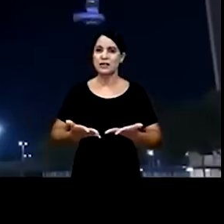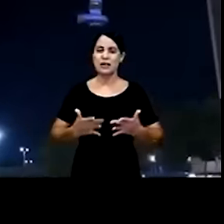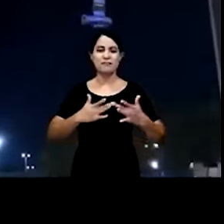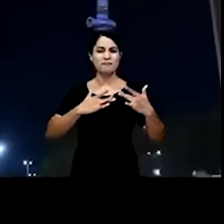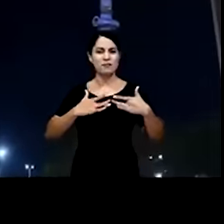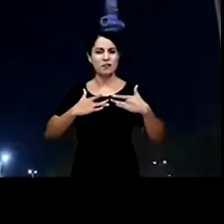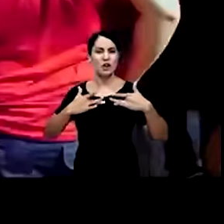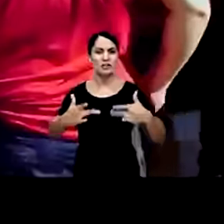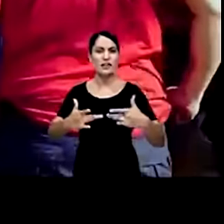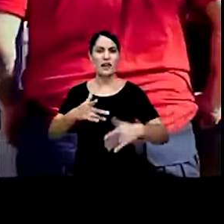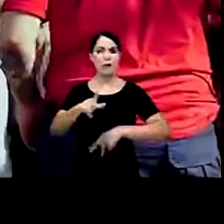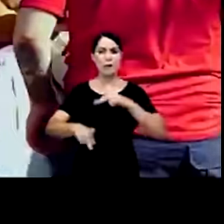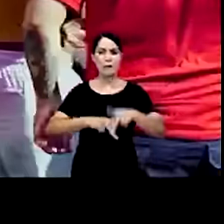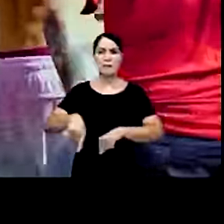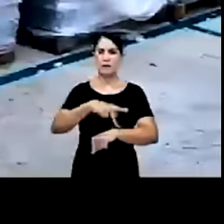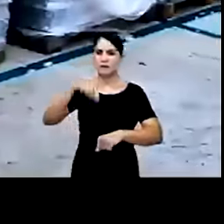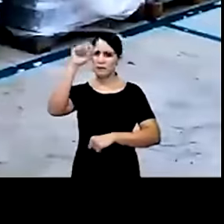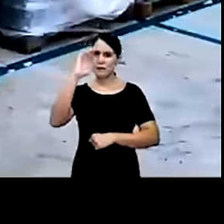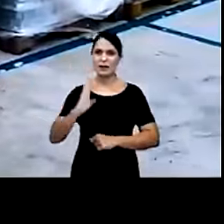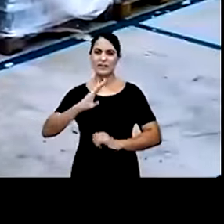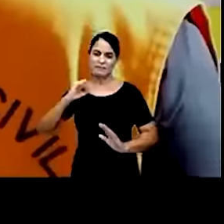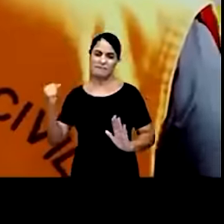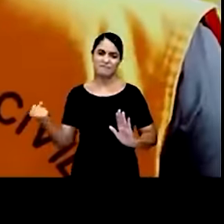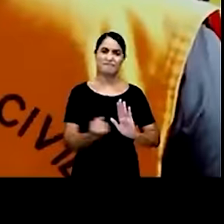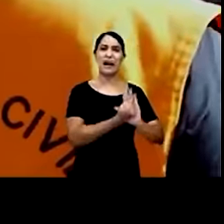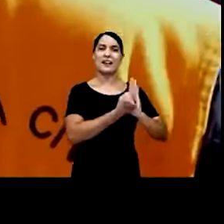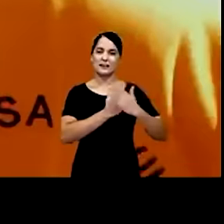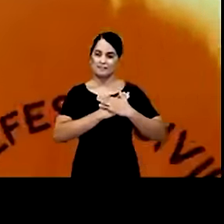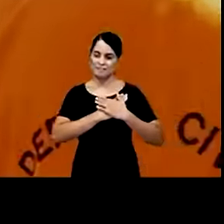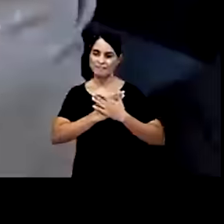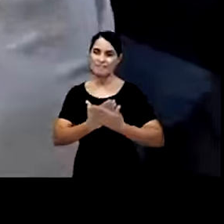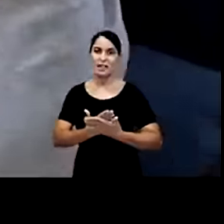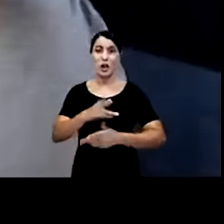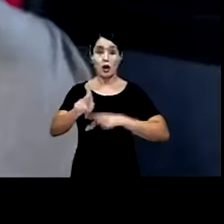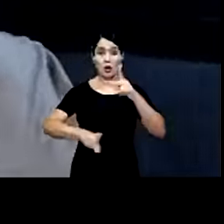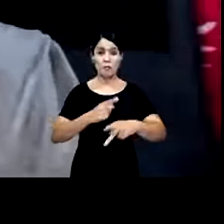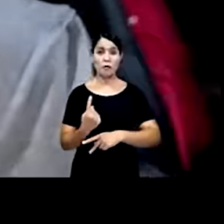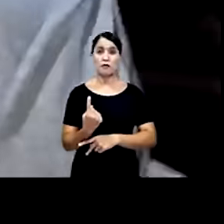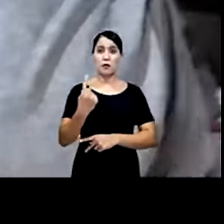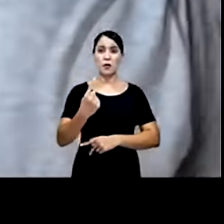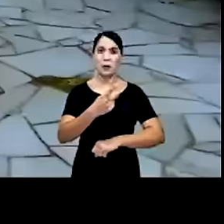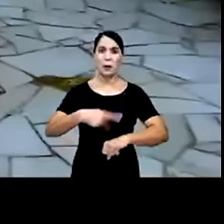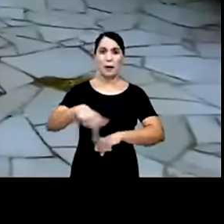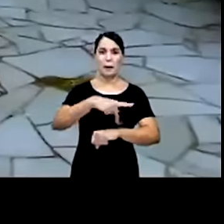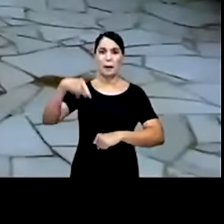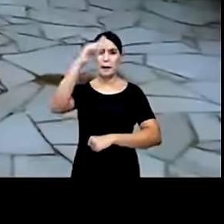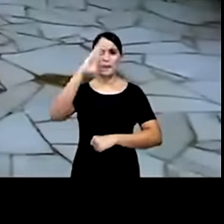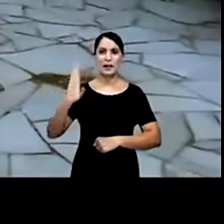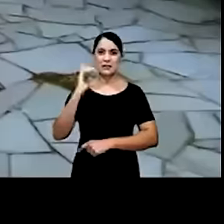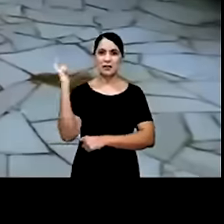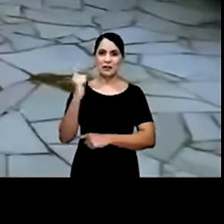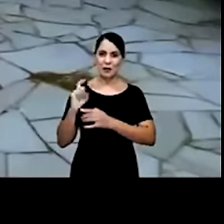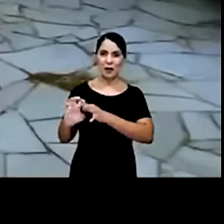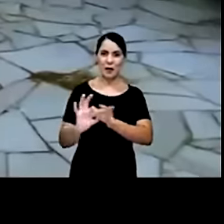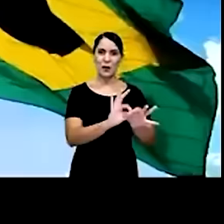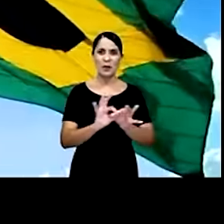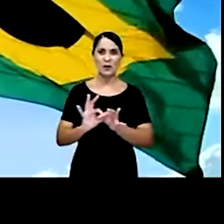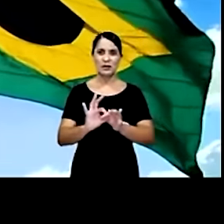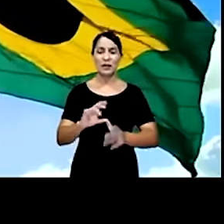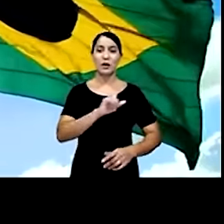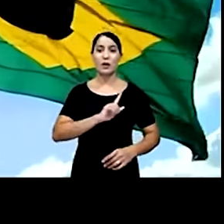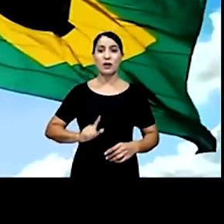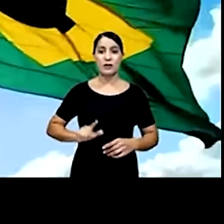toda a população, voluntários e doações. Porque a solidariedade é a marca do brasileiro. Somos um só povo.